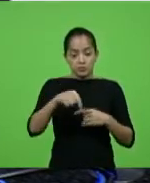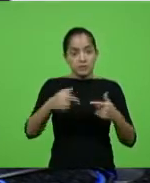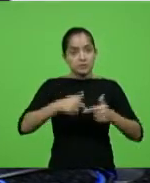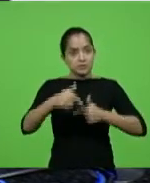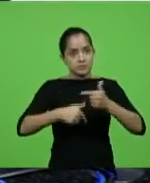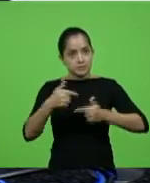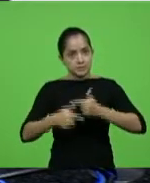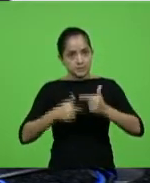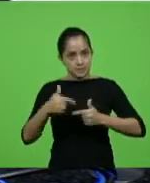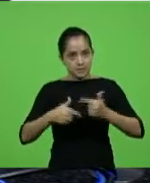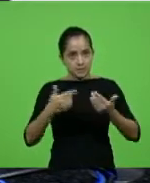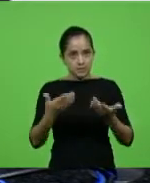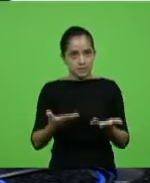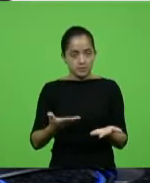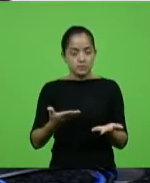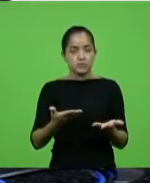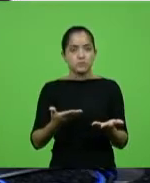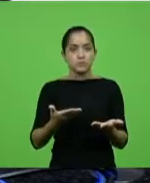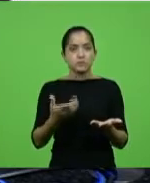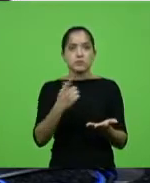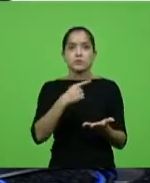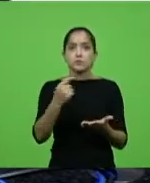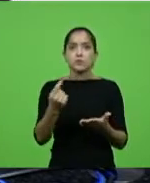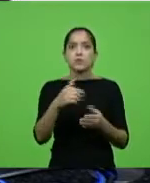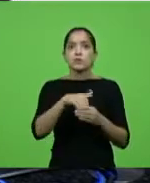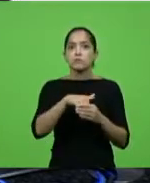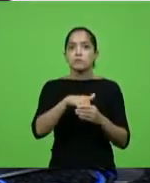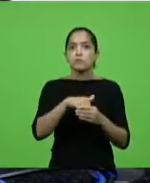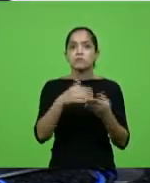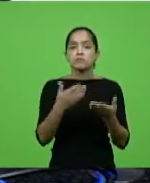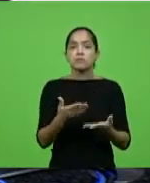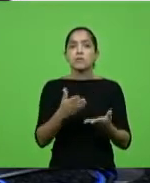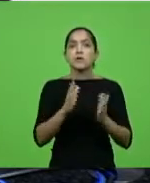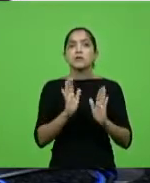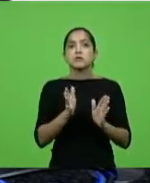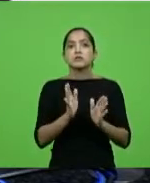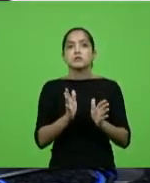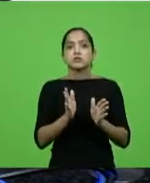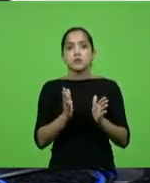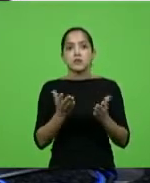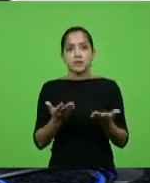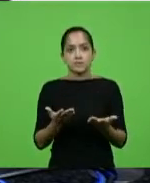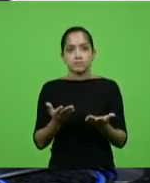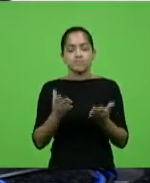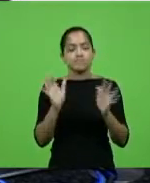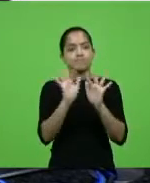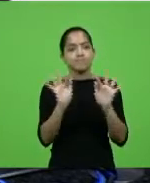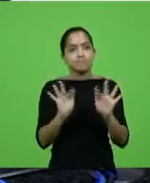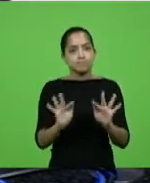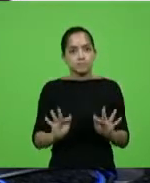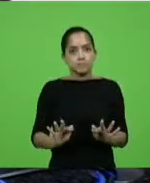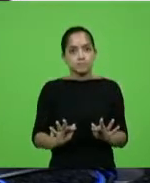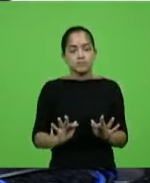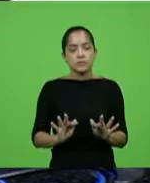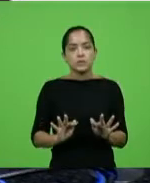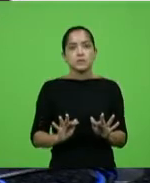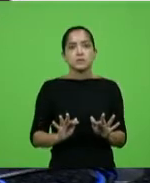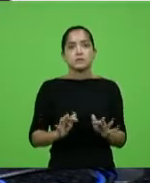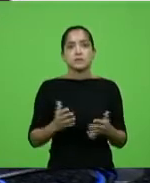E essa cidade, ela já teve a felicidade, vamos dizer assim,